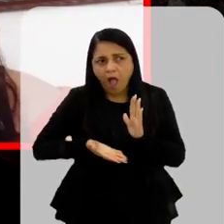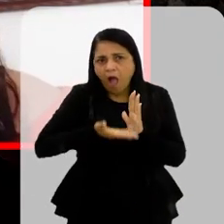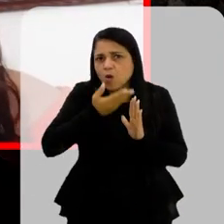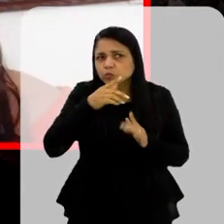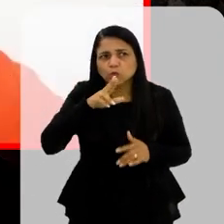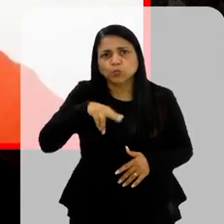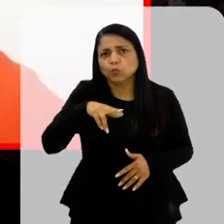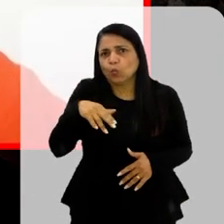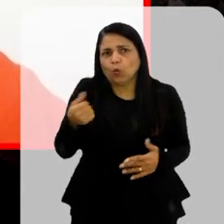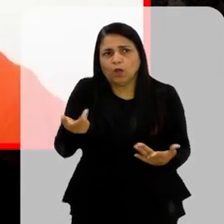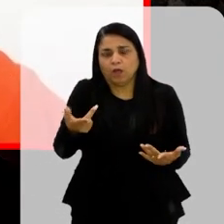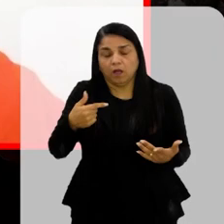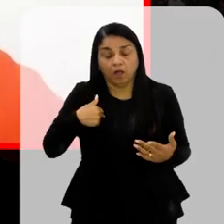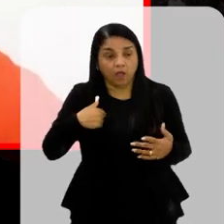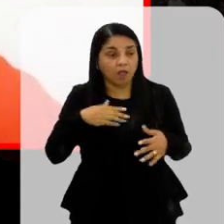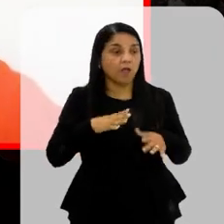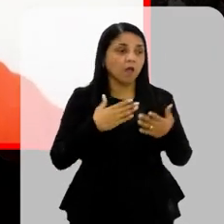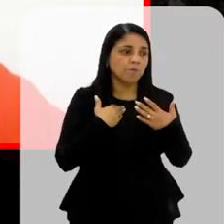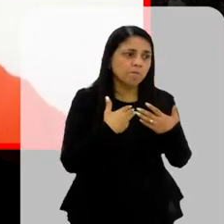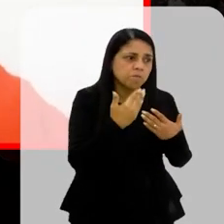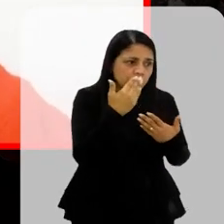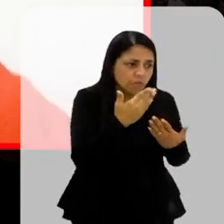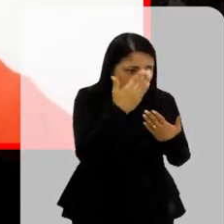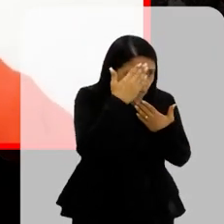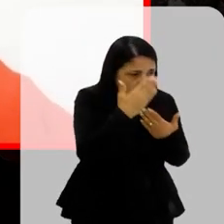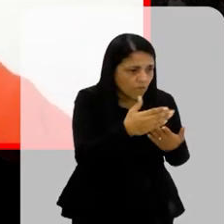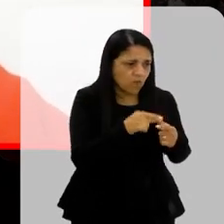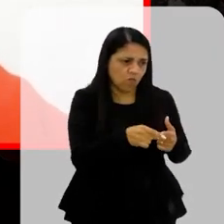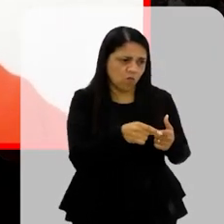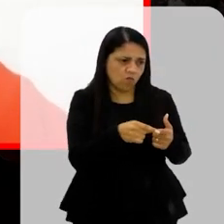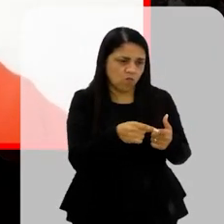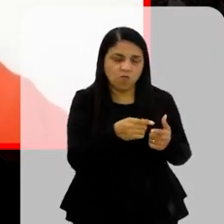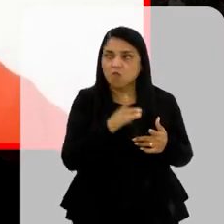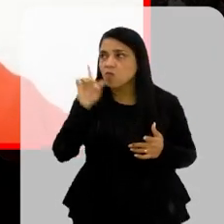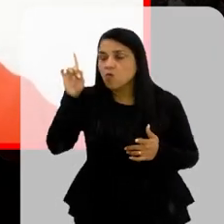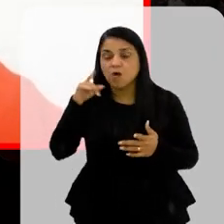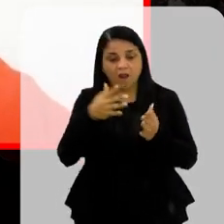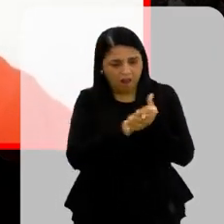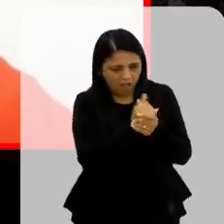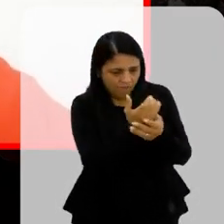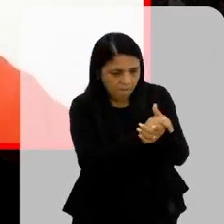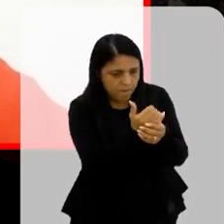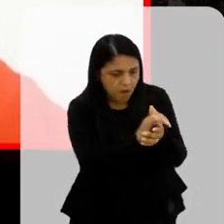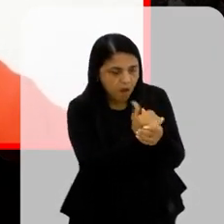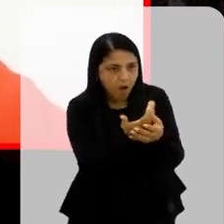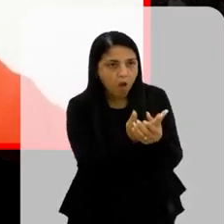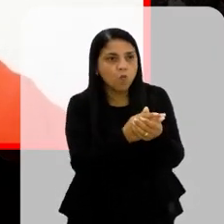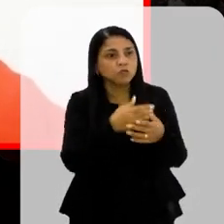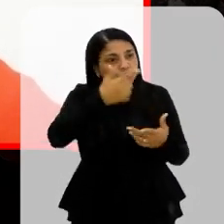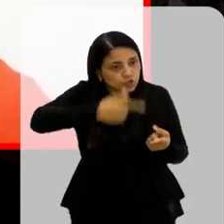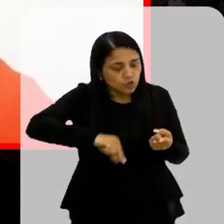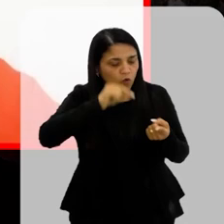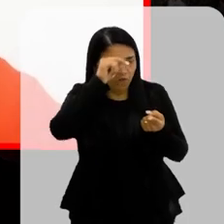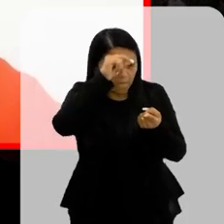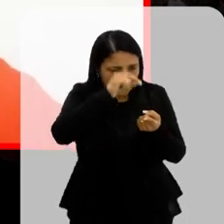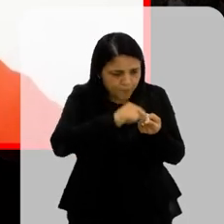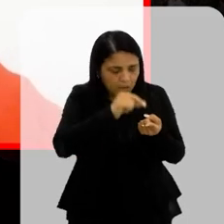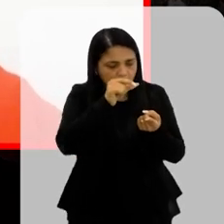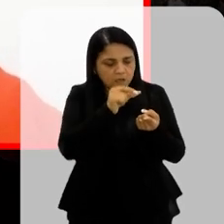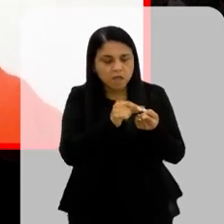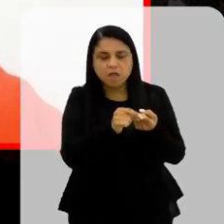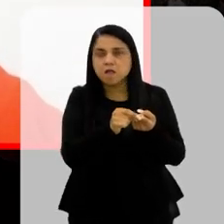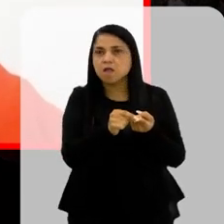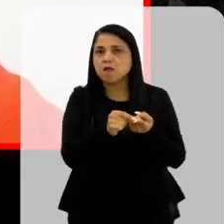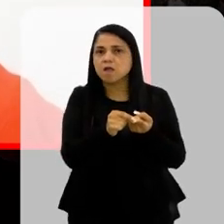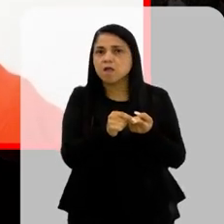eu falei Gente Que que é isso Pelo amor de Deus Mateus Lava a mão Mede novamente Ele foi Ele foi Lavou a mão Mediu novamente